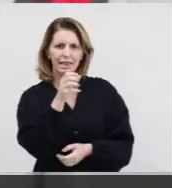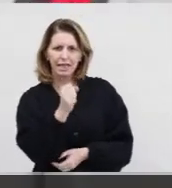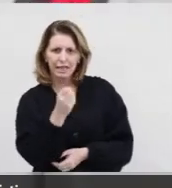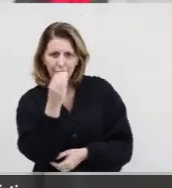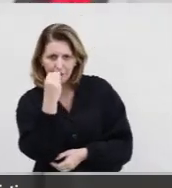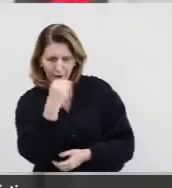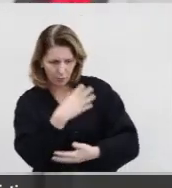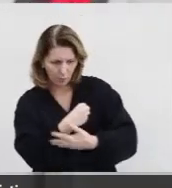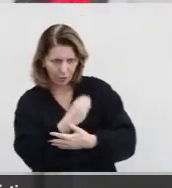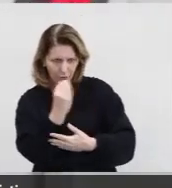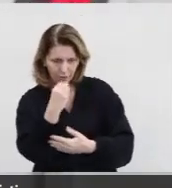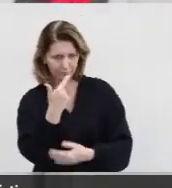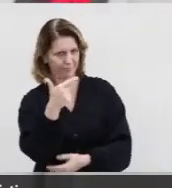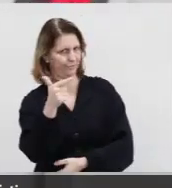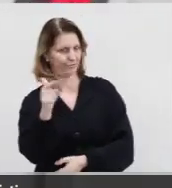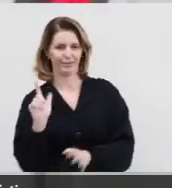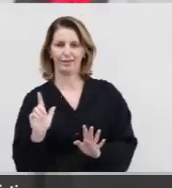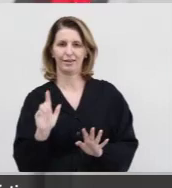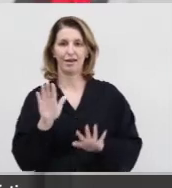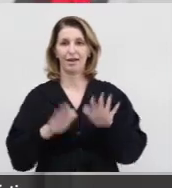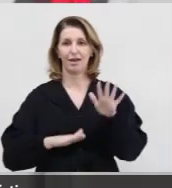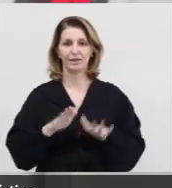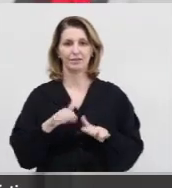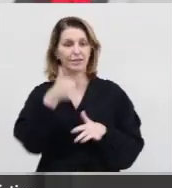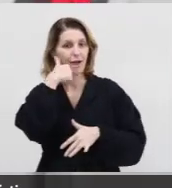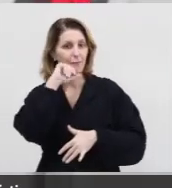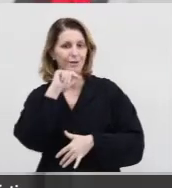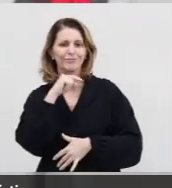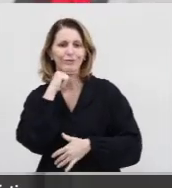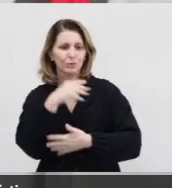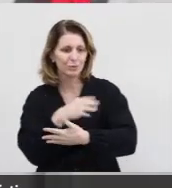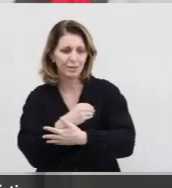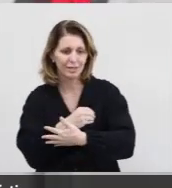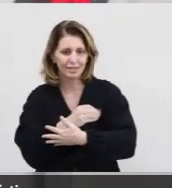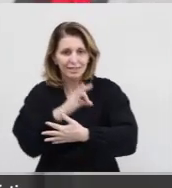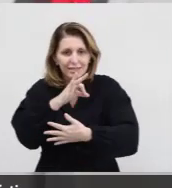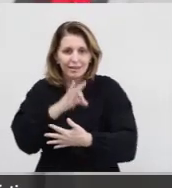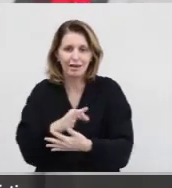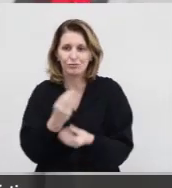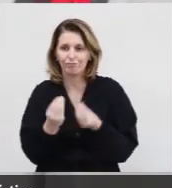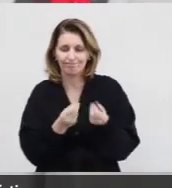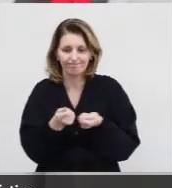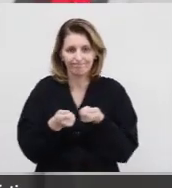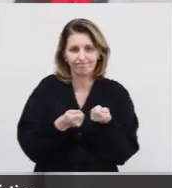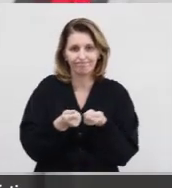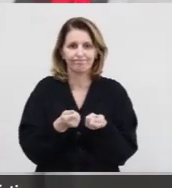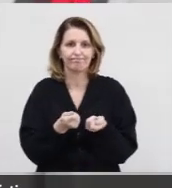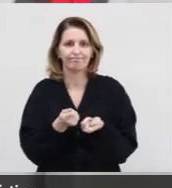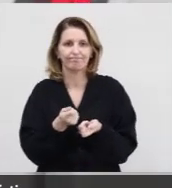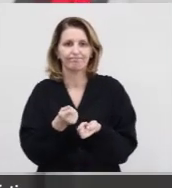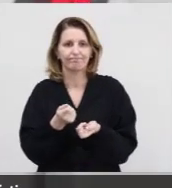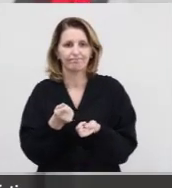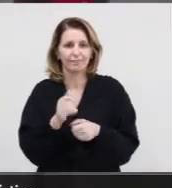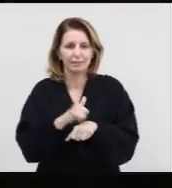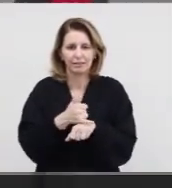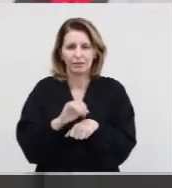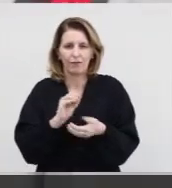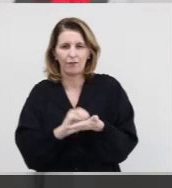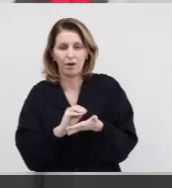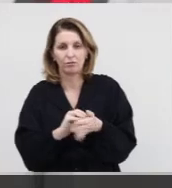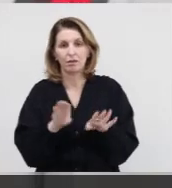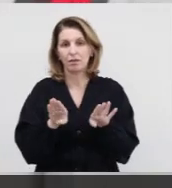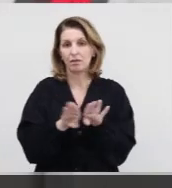fraco. O que existe é o leite que às vezes a mãe não está conseguindo como dar de forma efetiva.